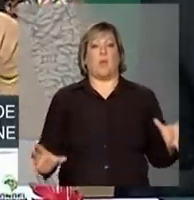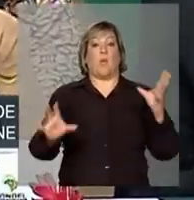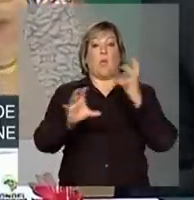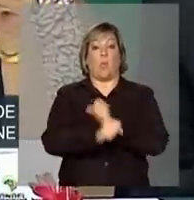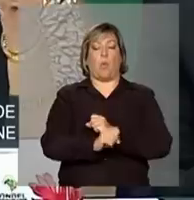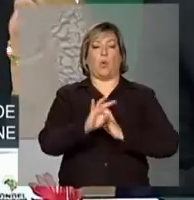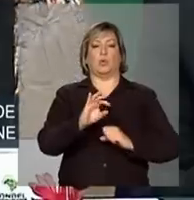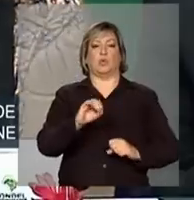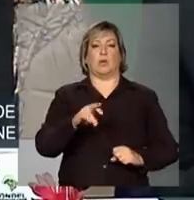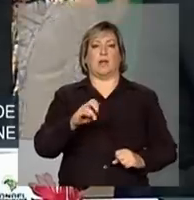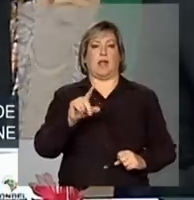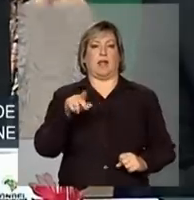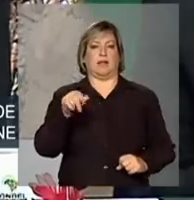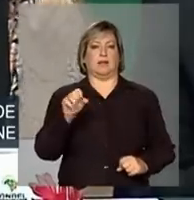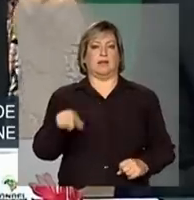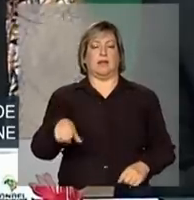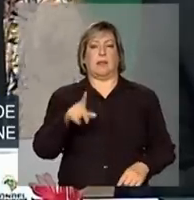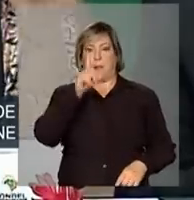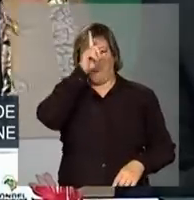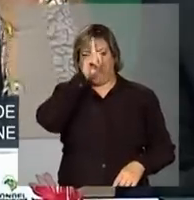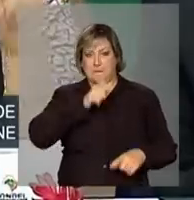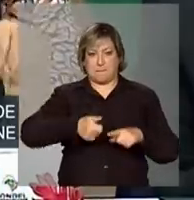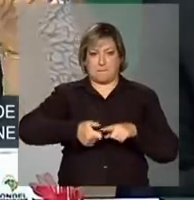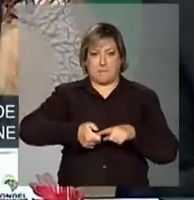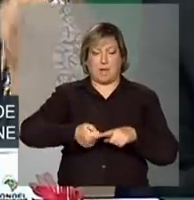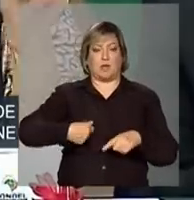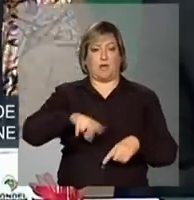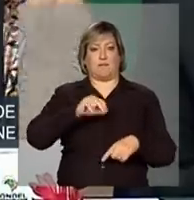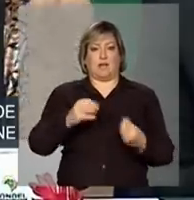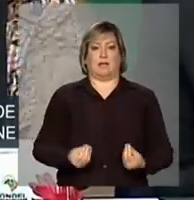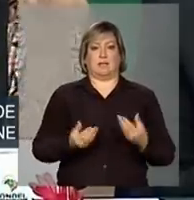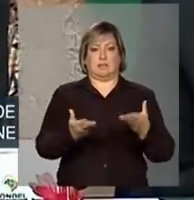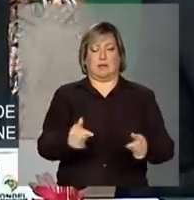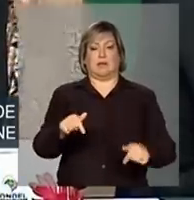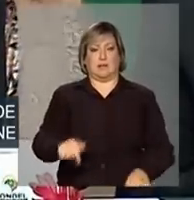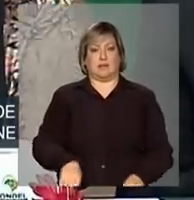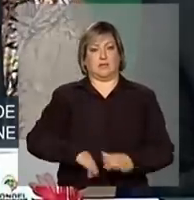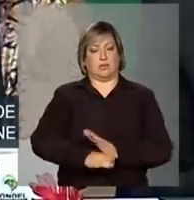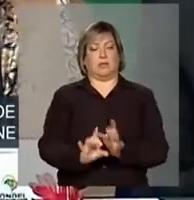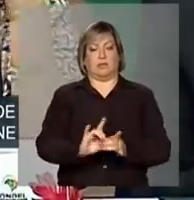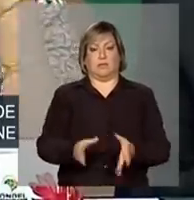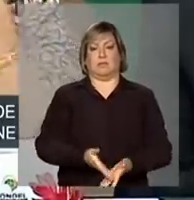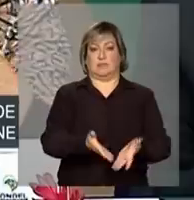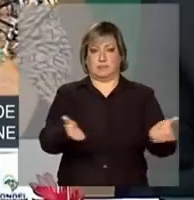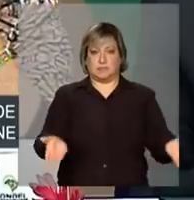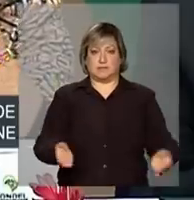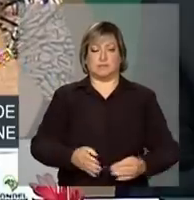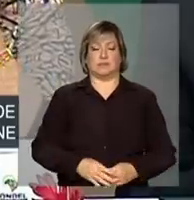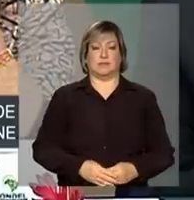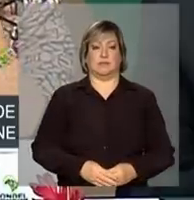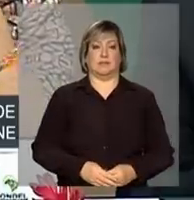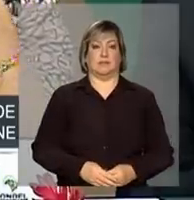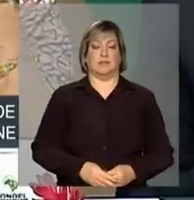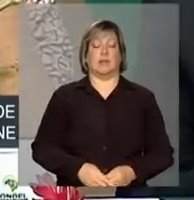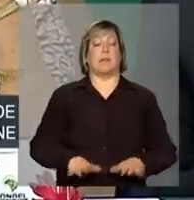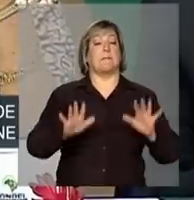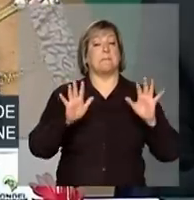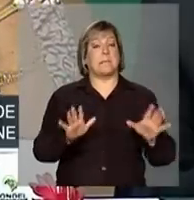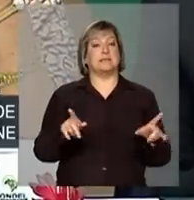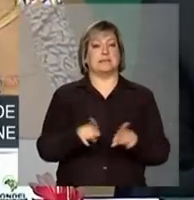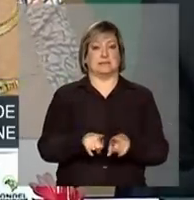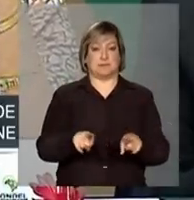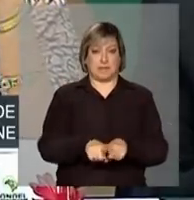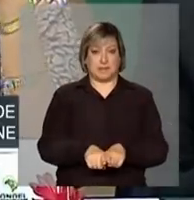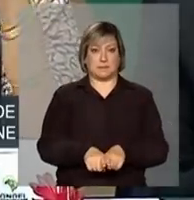toneladas de milho que nós iremos disponibilizar aqui e tornar disponível aqui. Mas também